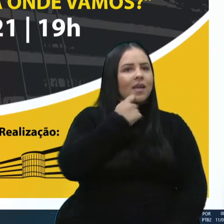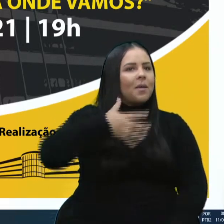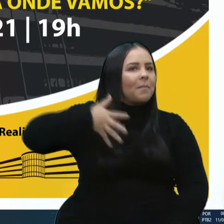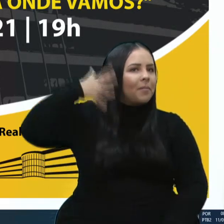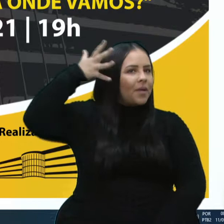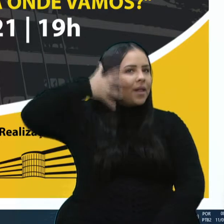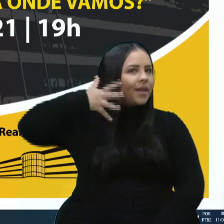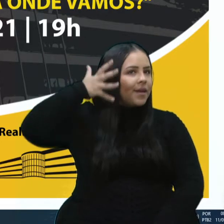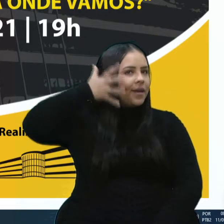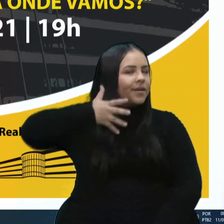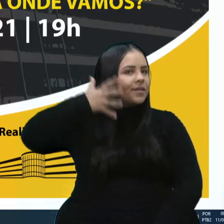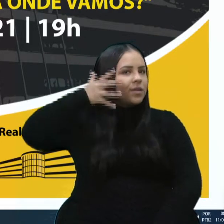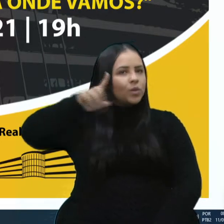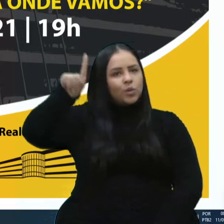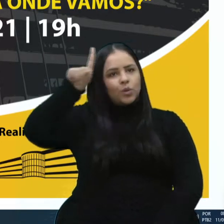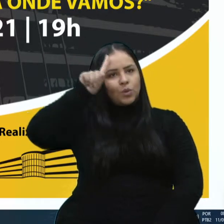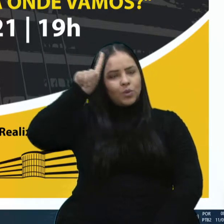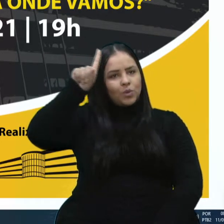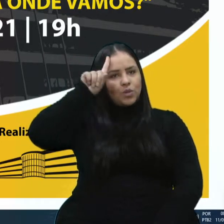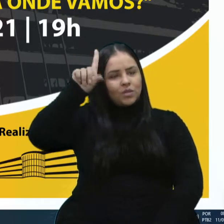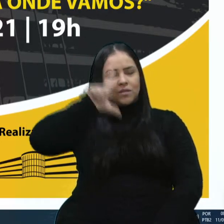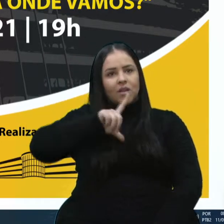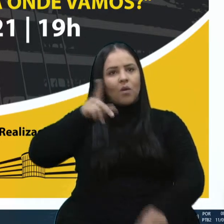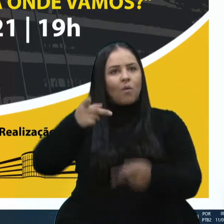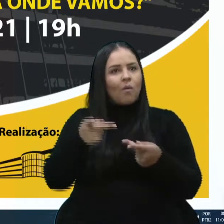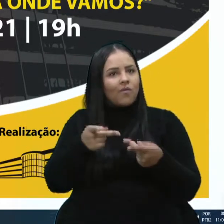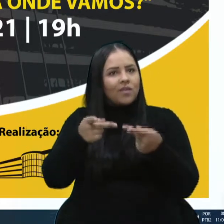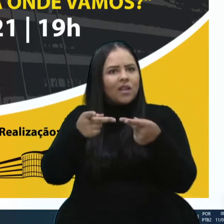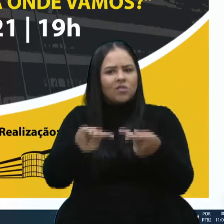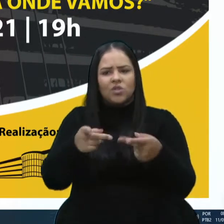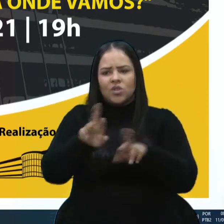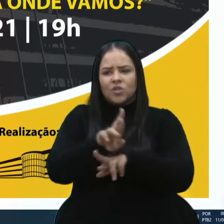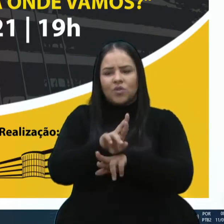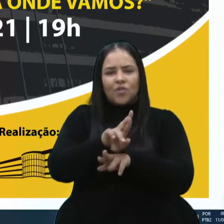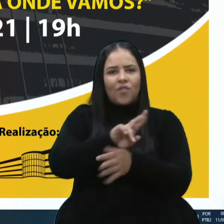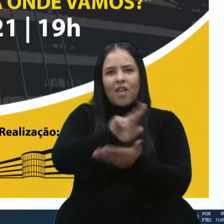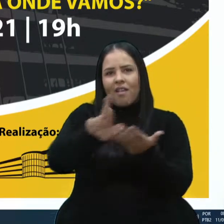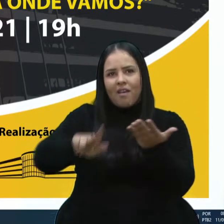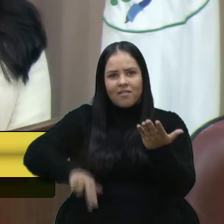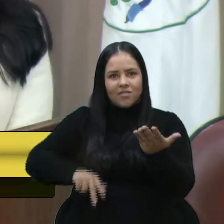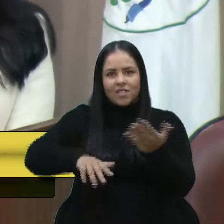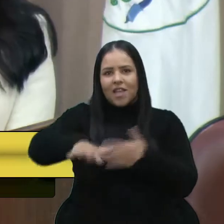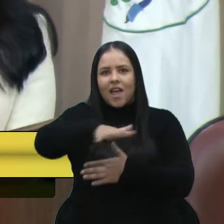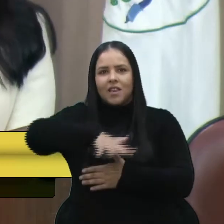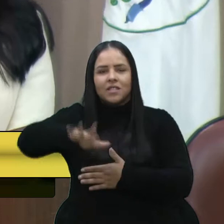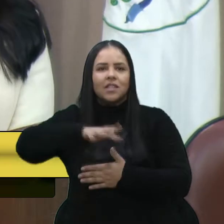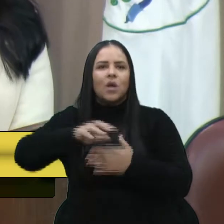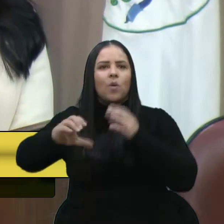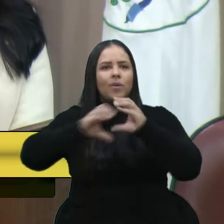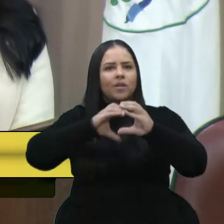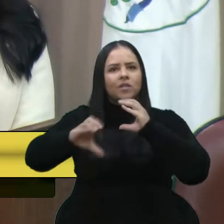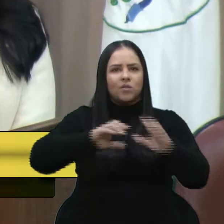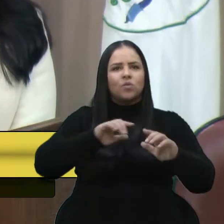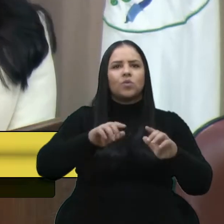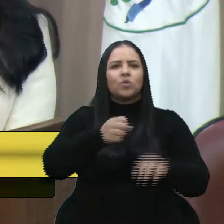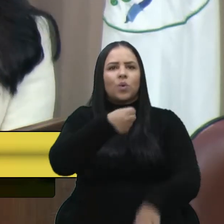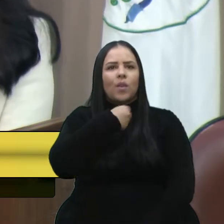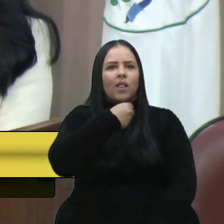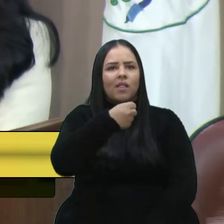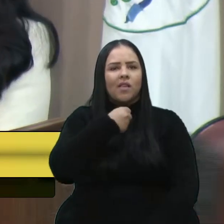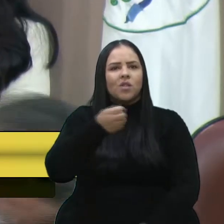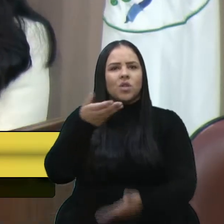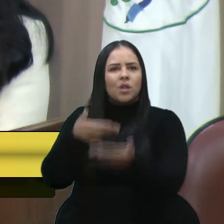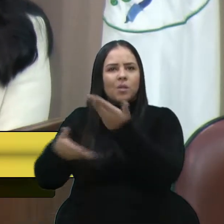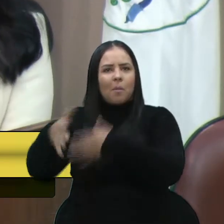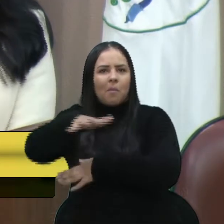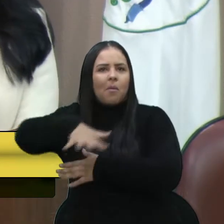diárias e convidados renomados de diferentes áreas da comunicação. A gente está falando aqui de jornalismo, de relações públicas, de